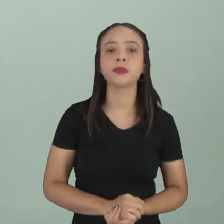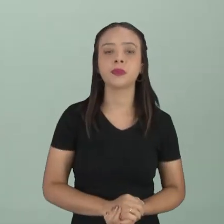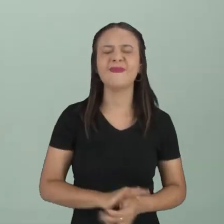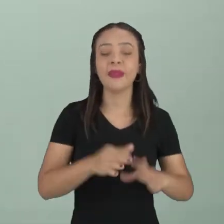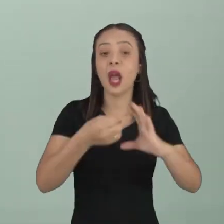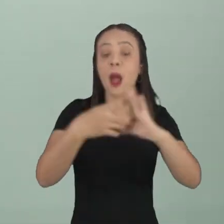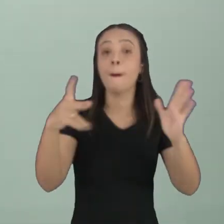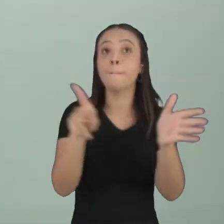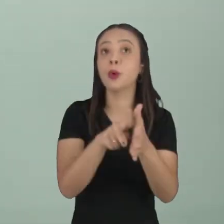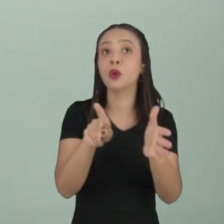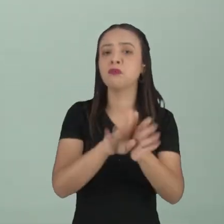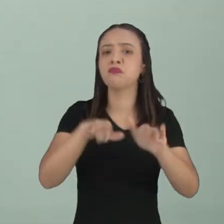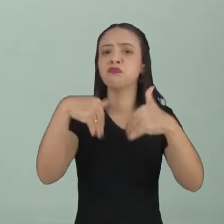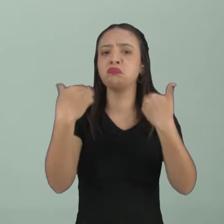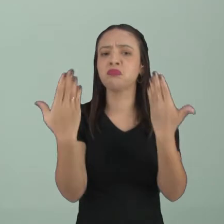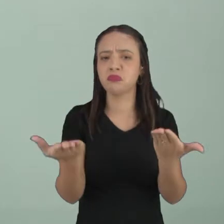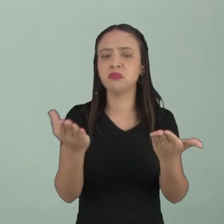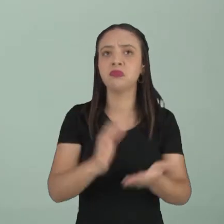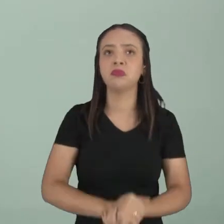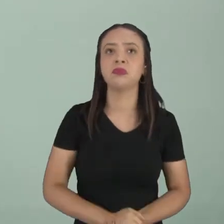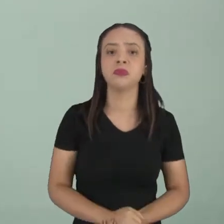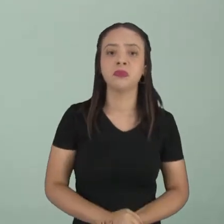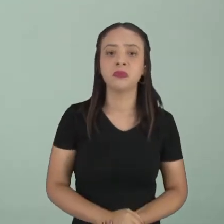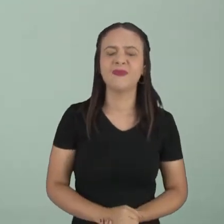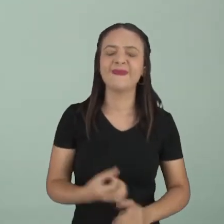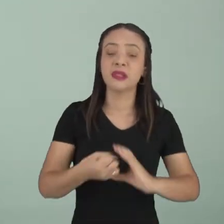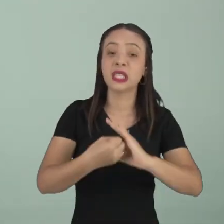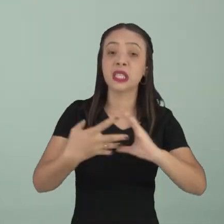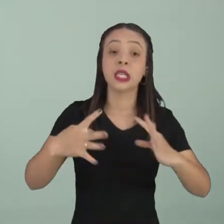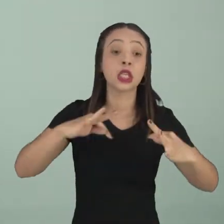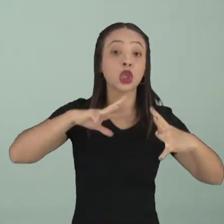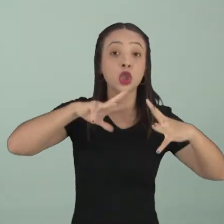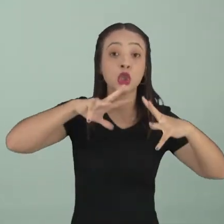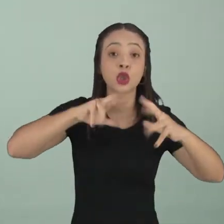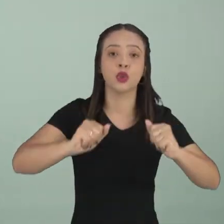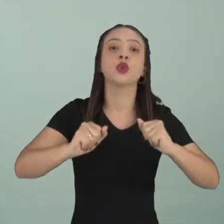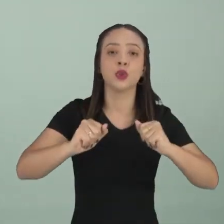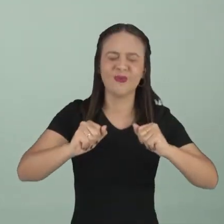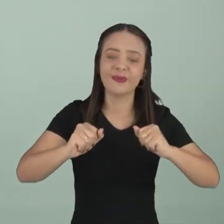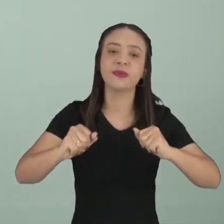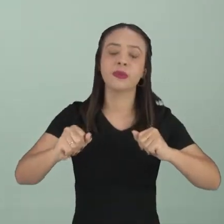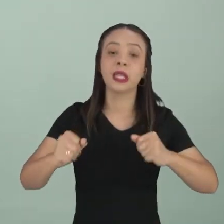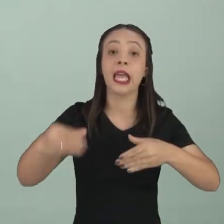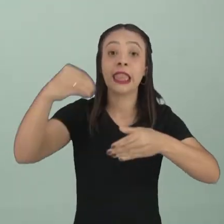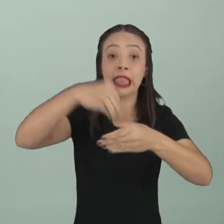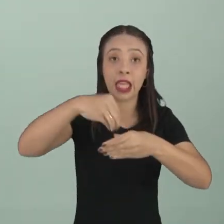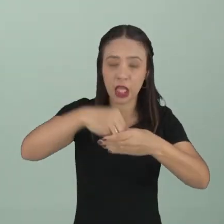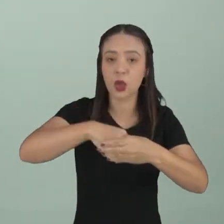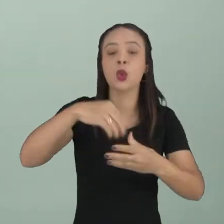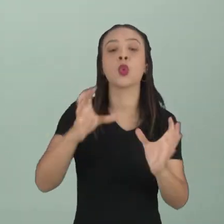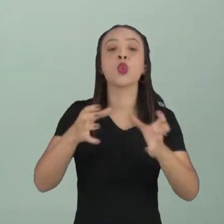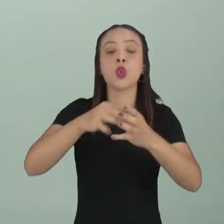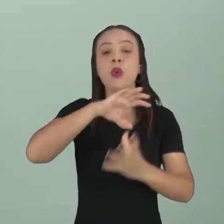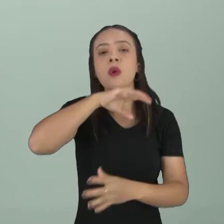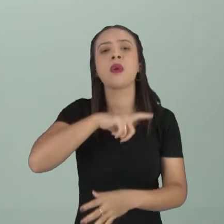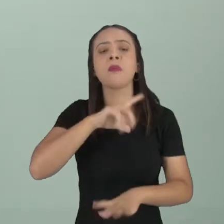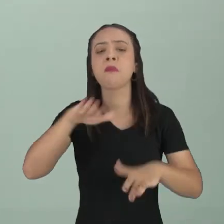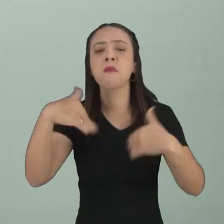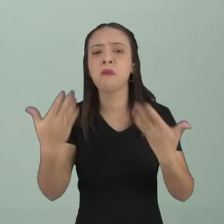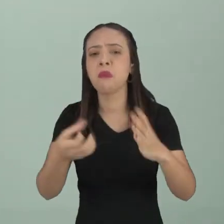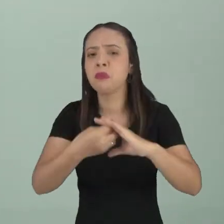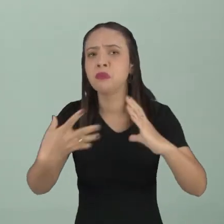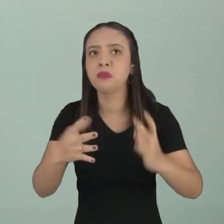são as características gerais? Ou seja, aquelas características que todos os organismos que estão dentro do reino animal têm.